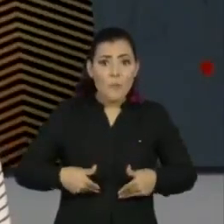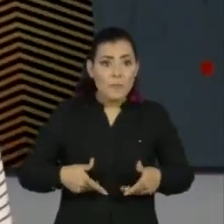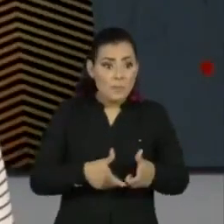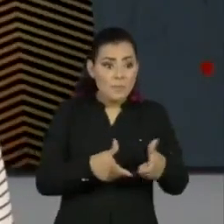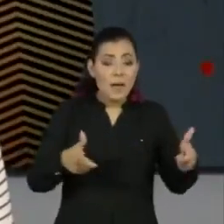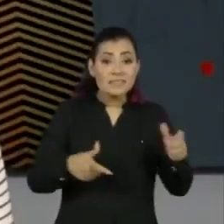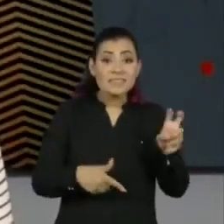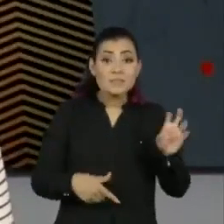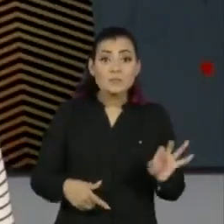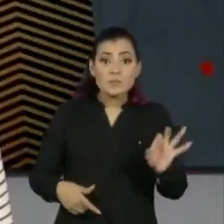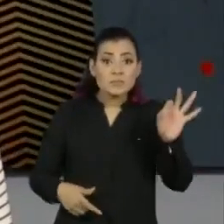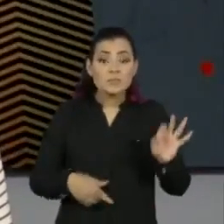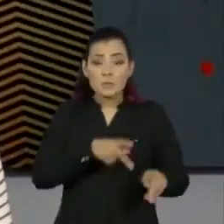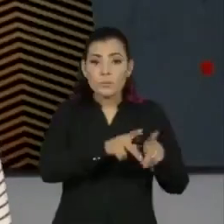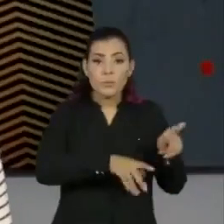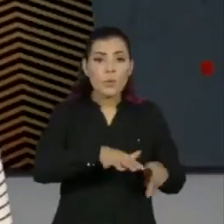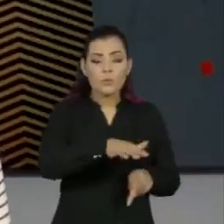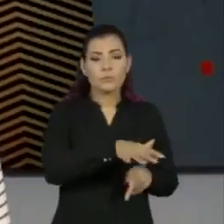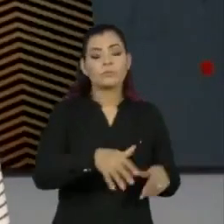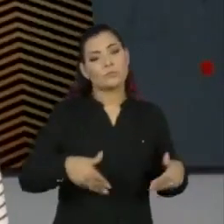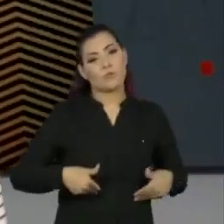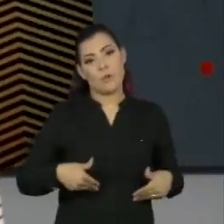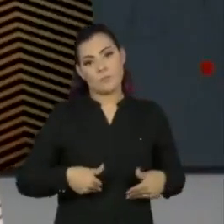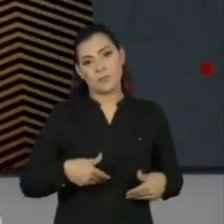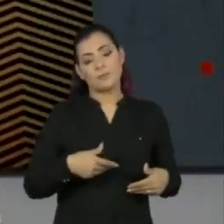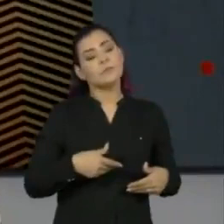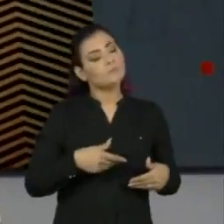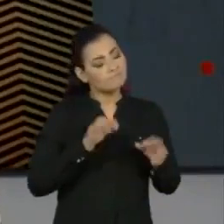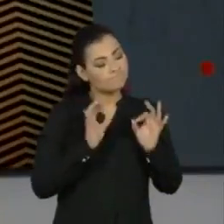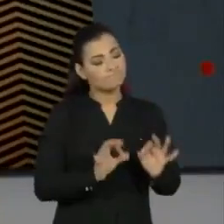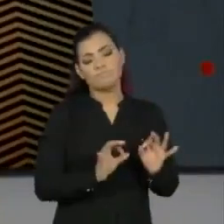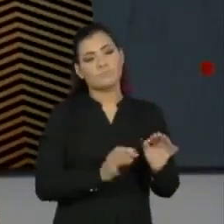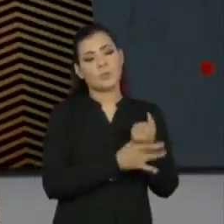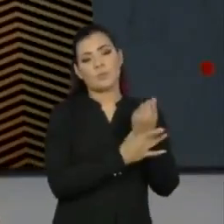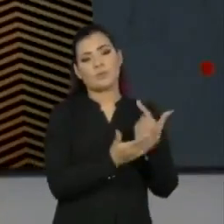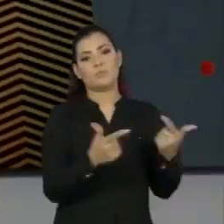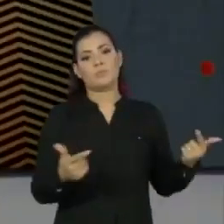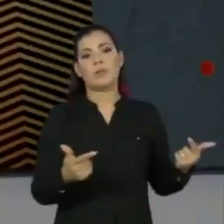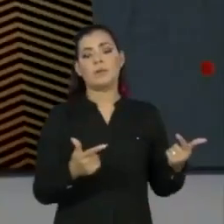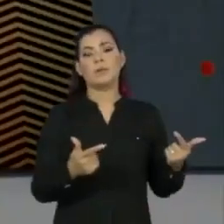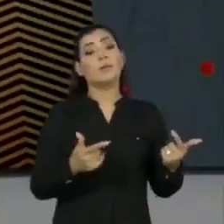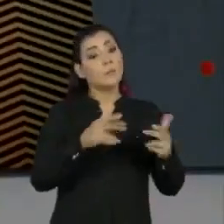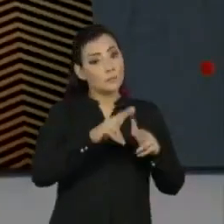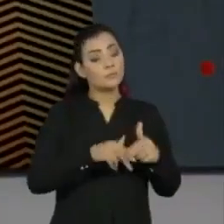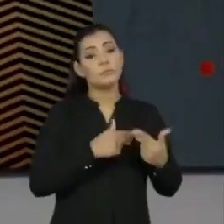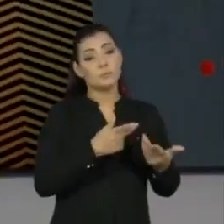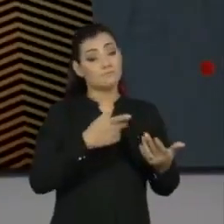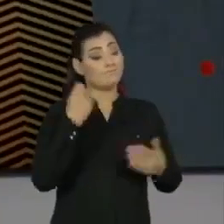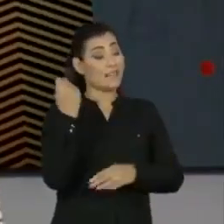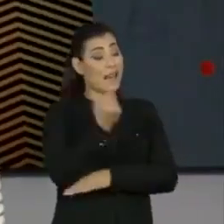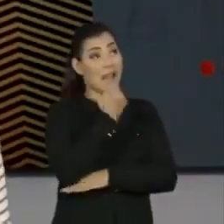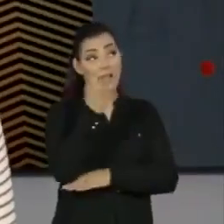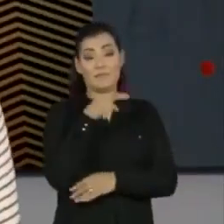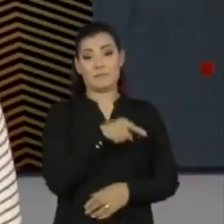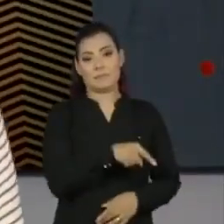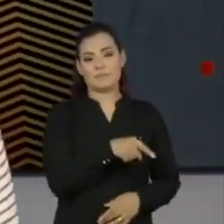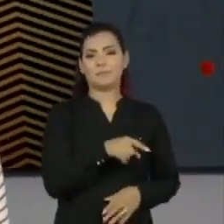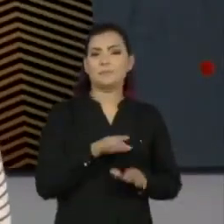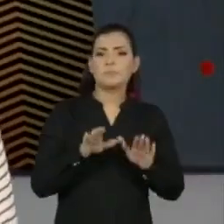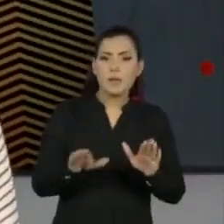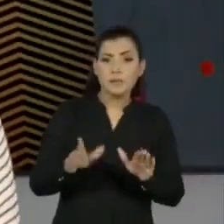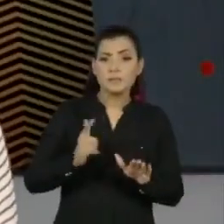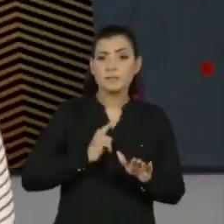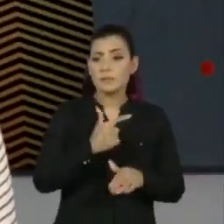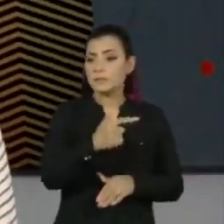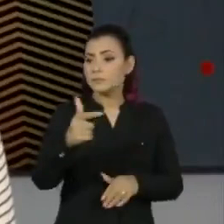de 5% da população está numa situação de insegurança alimentar grave, que é uma fome grave. Mas ainda